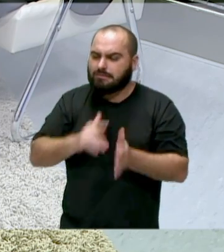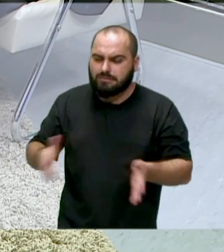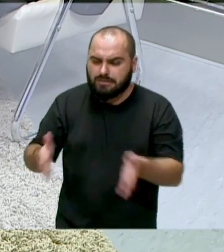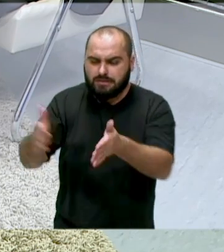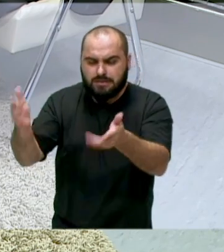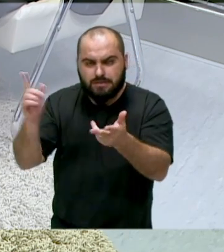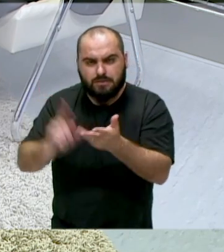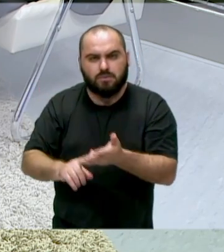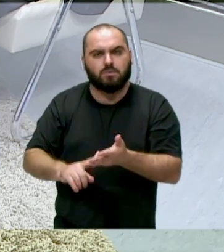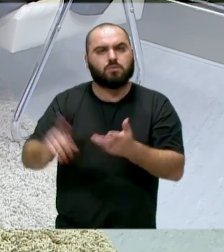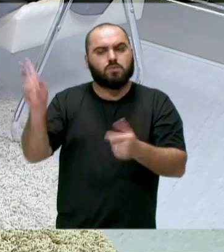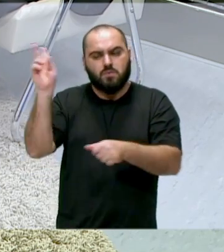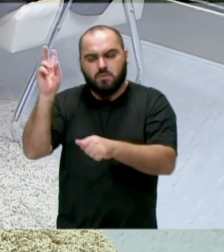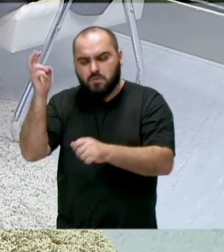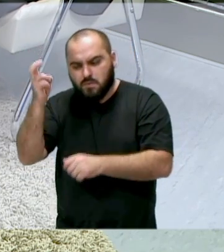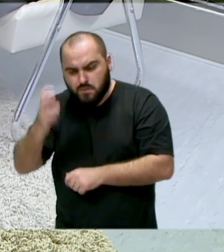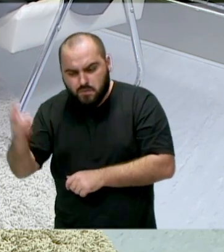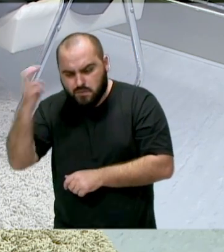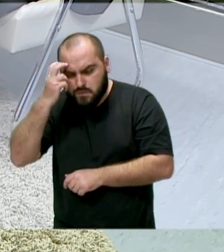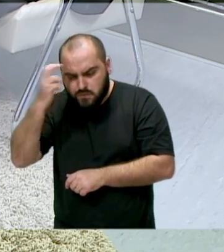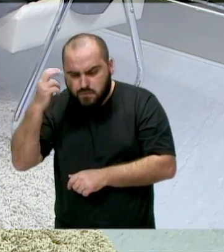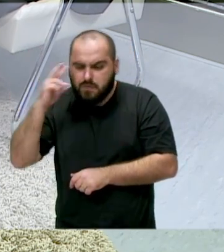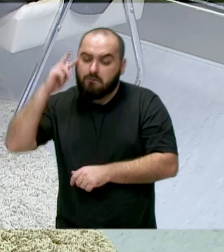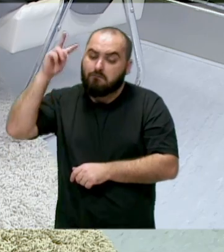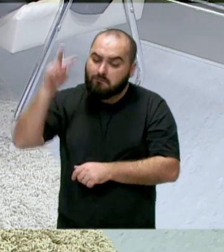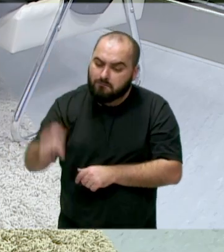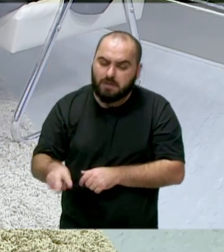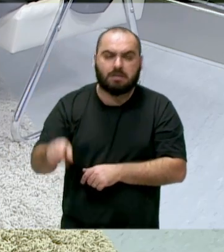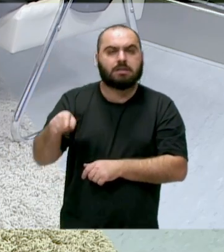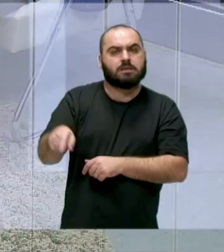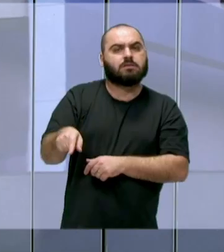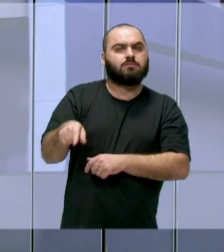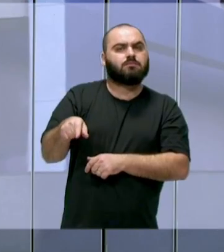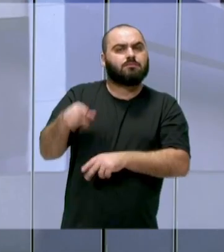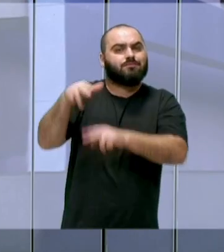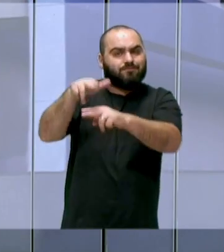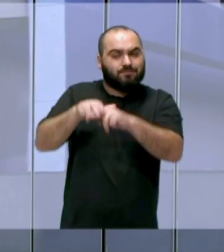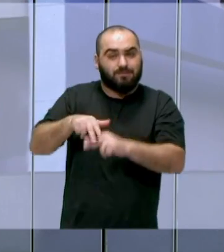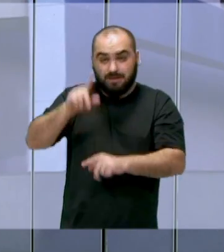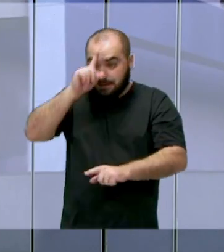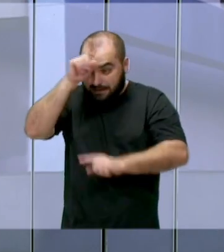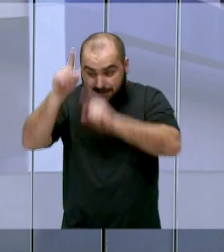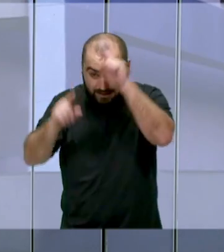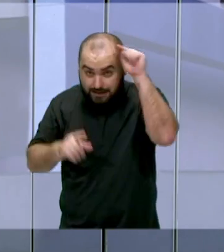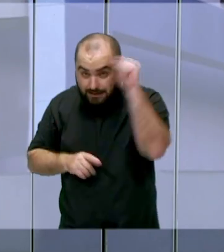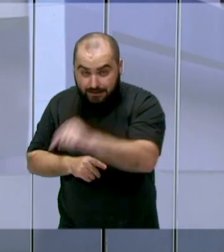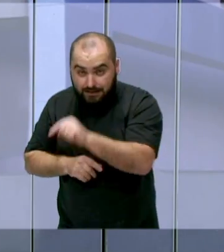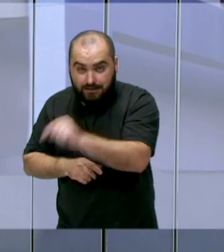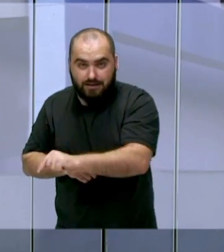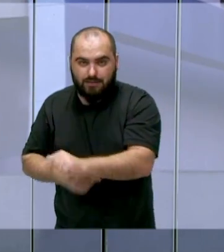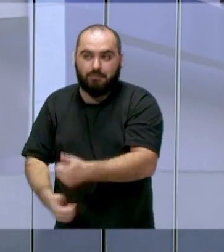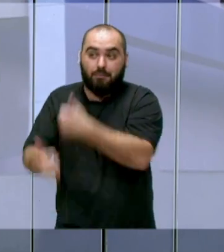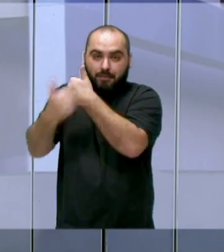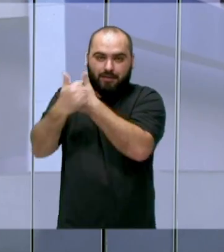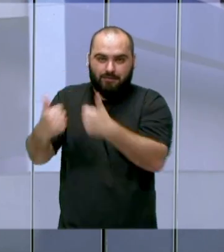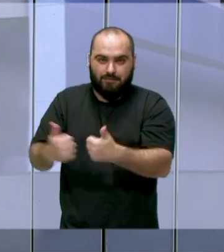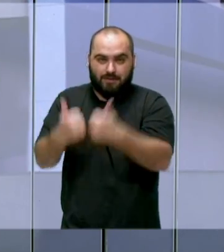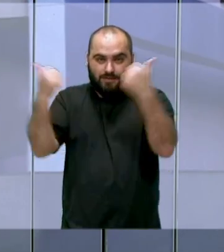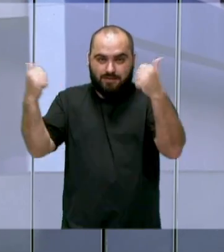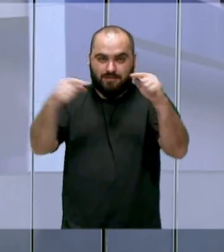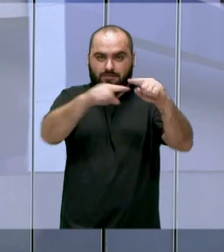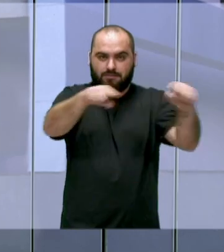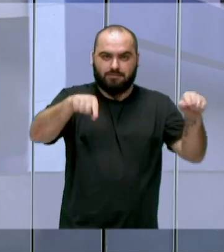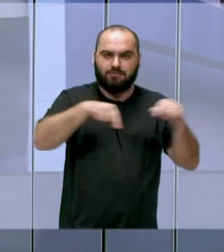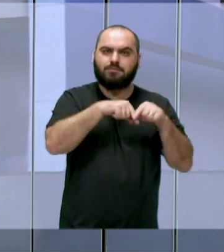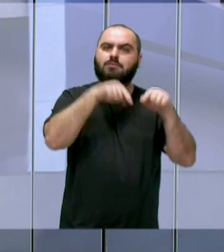cultura, trazer essas nossas raízes de volta. Então, assim, ideias para aquela área específica, ao lado da marejada, é um espaço muito